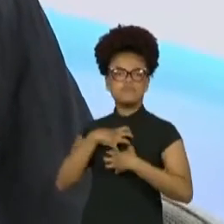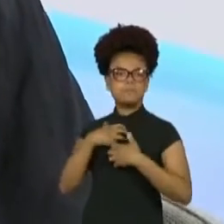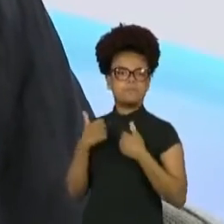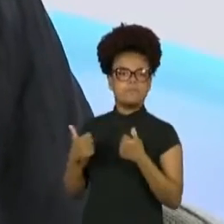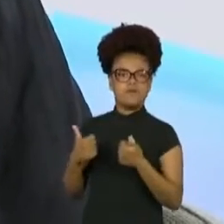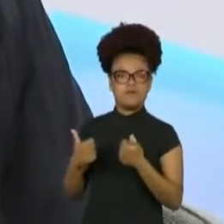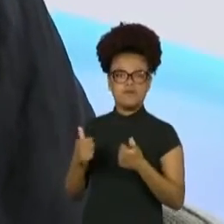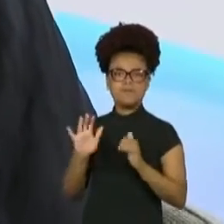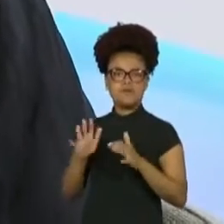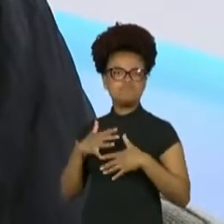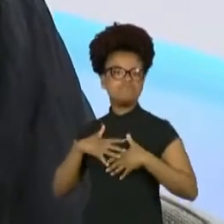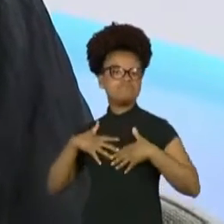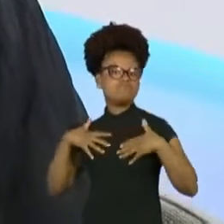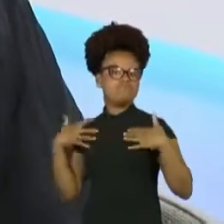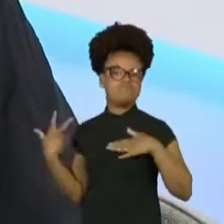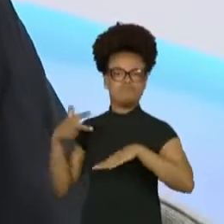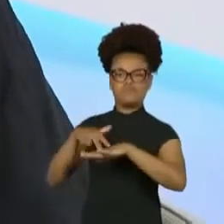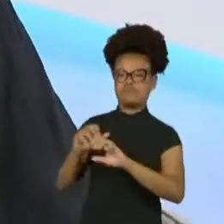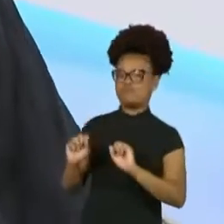Ai, estou morrendo de saudade.